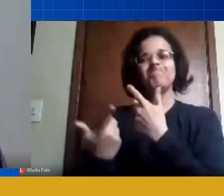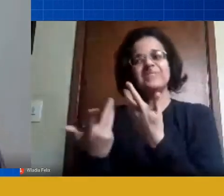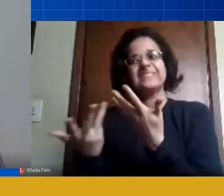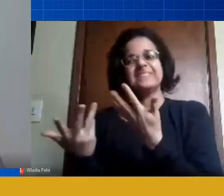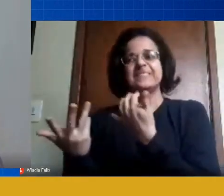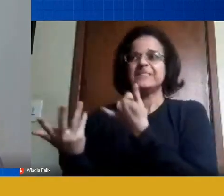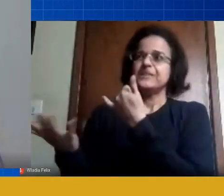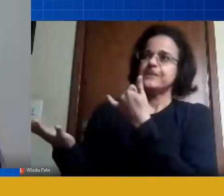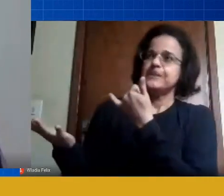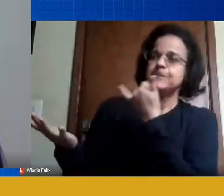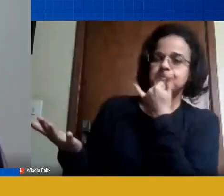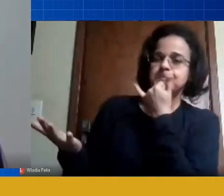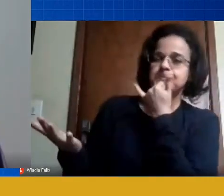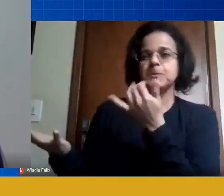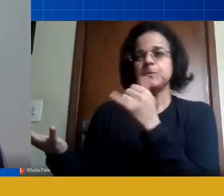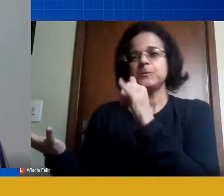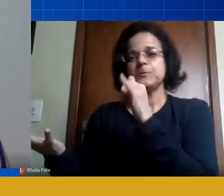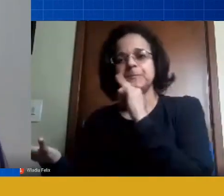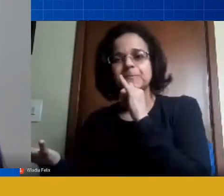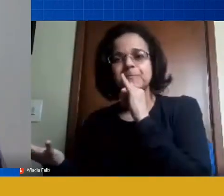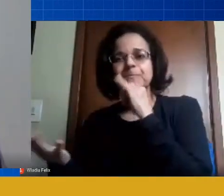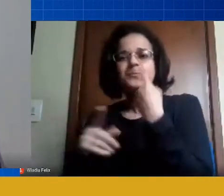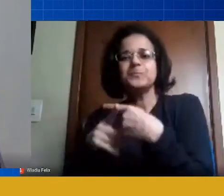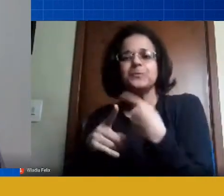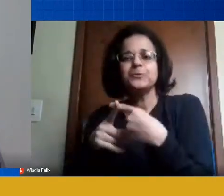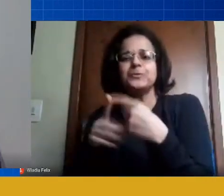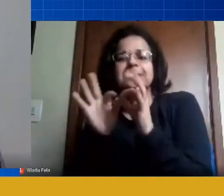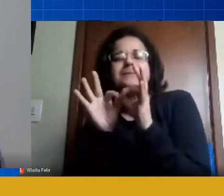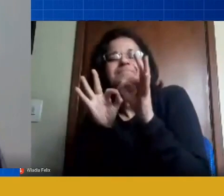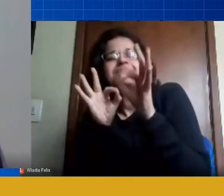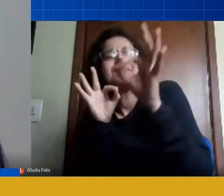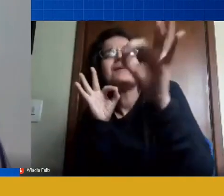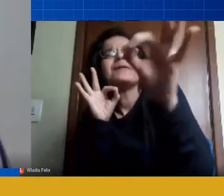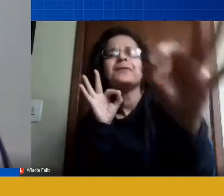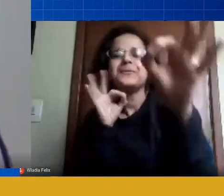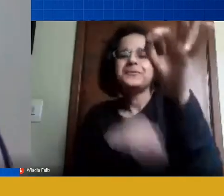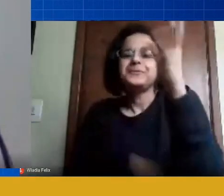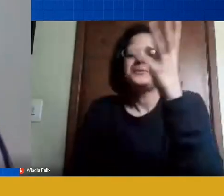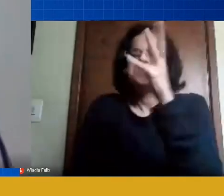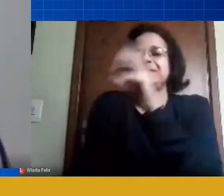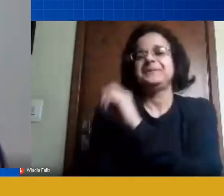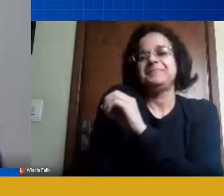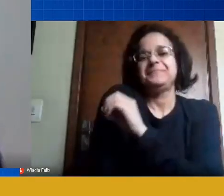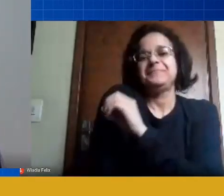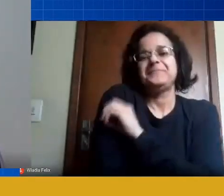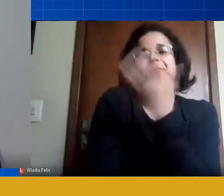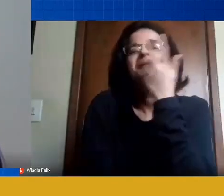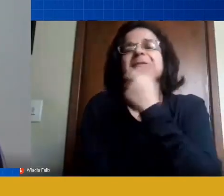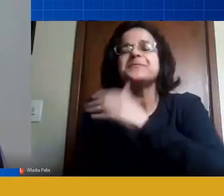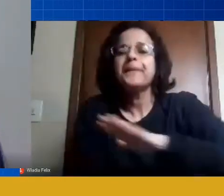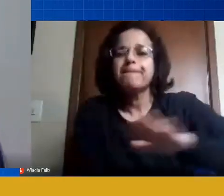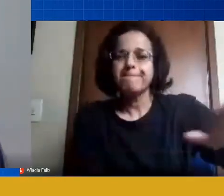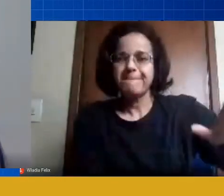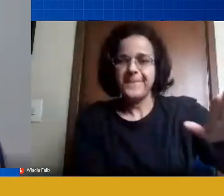no aspecto de que eles estão longe de suas crianças. A sala de aula, enquanto